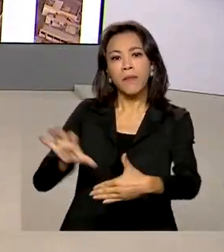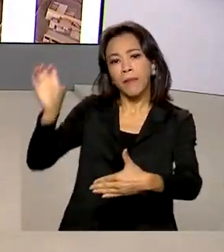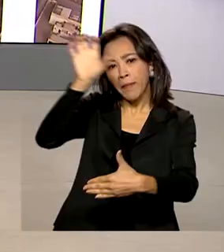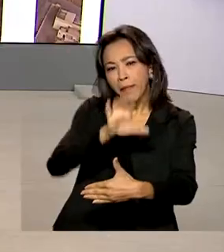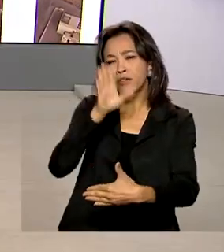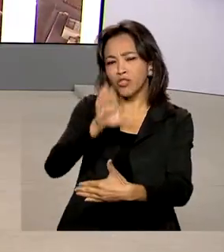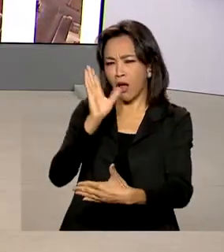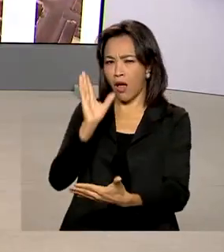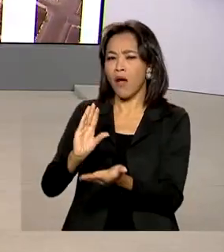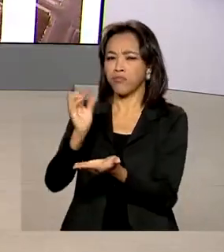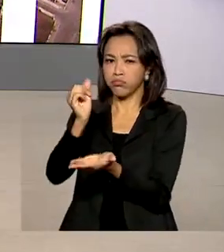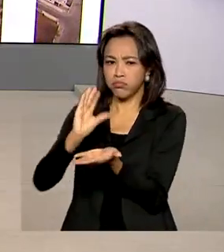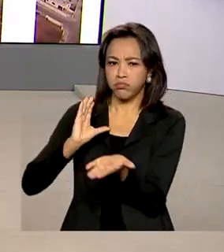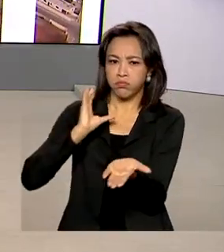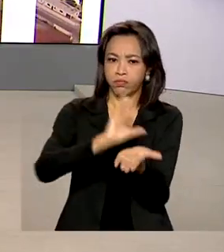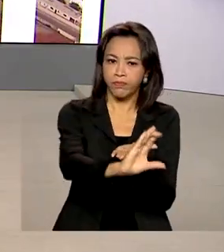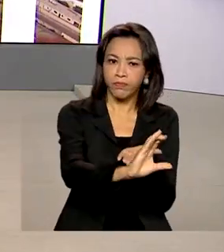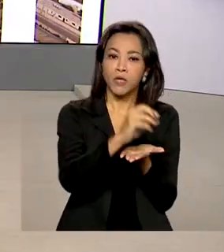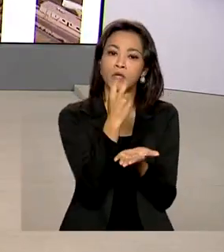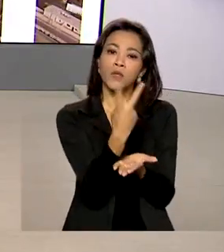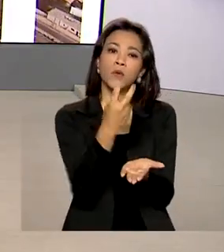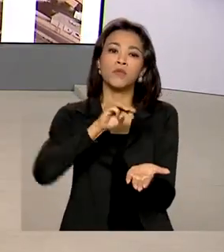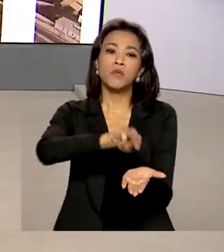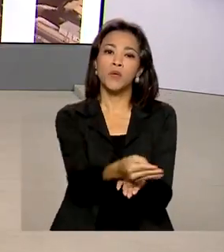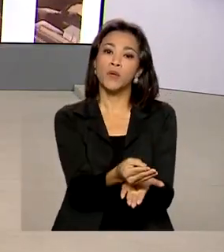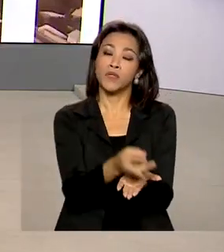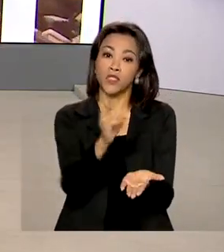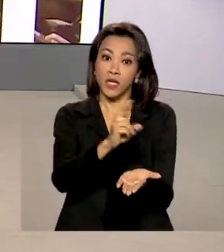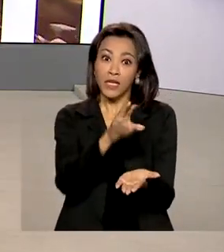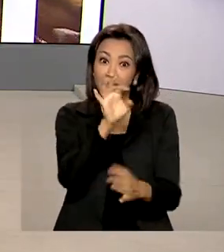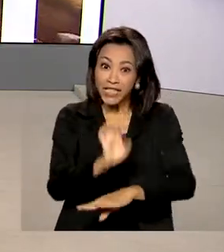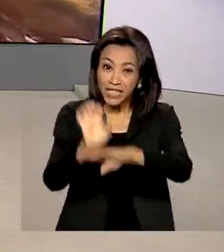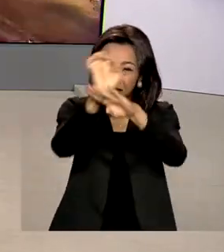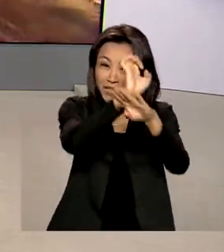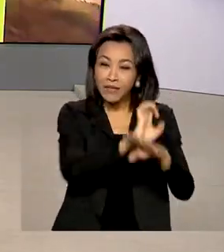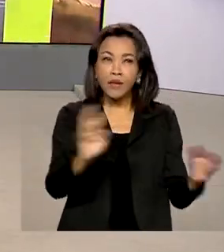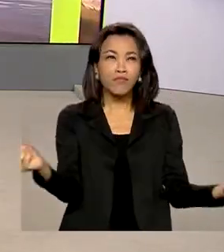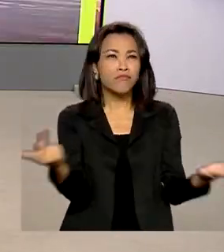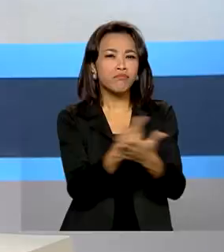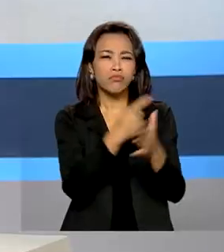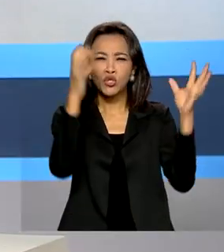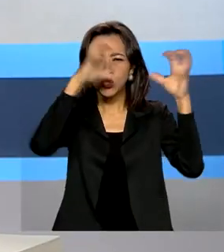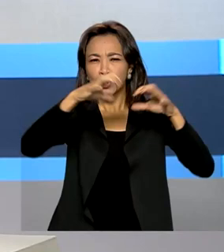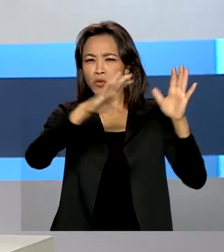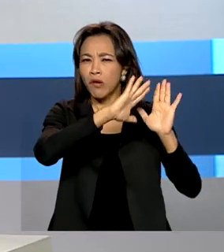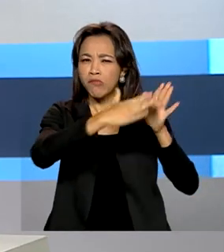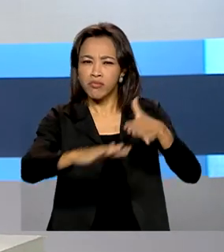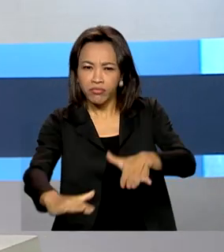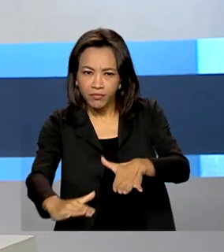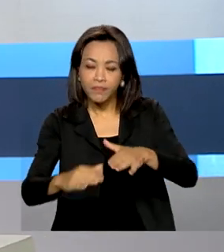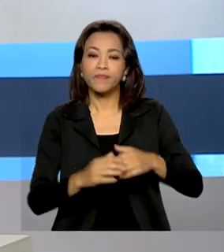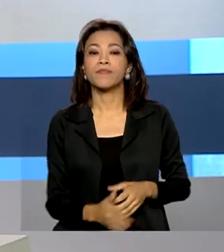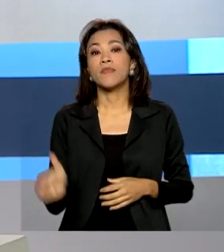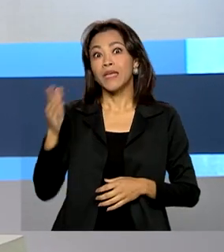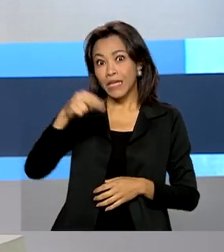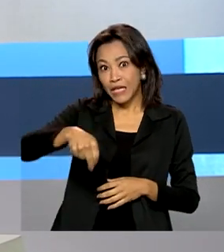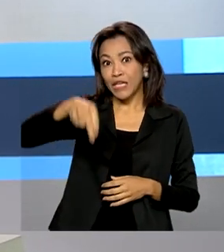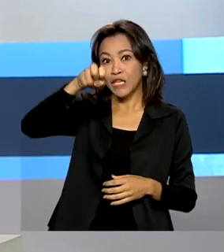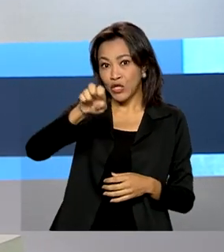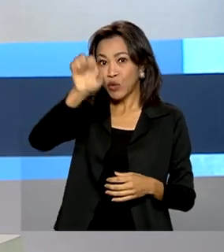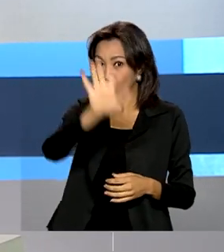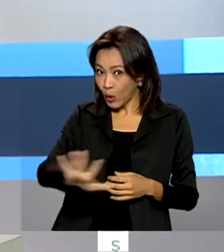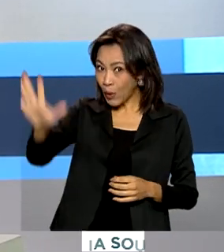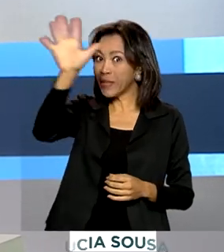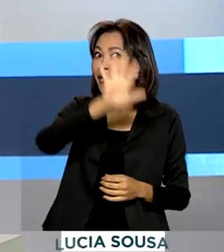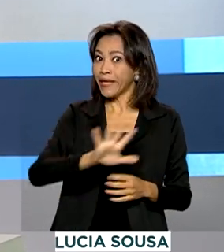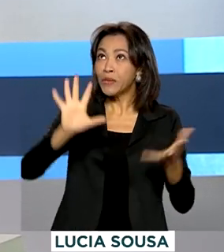repasse de 2 milhões de reais para estados atingidos por desastres naturais. E o tempo no Nordeste continua